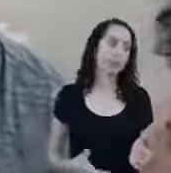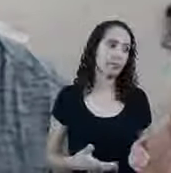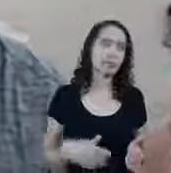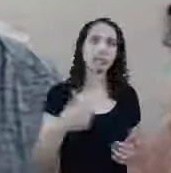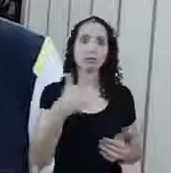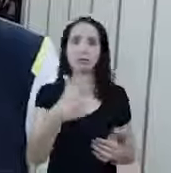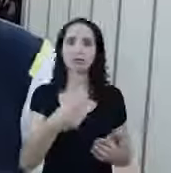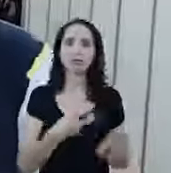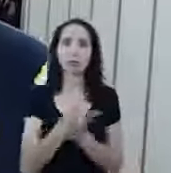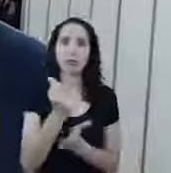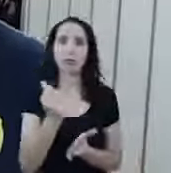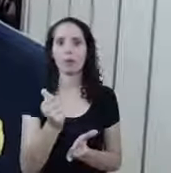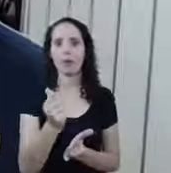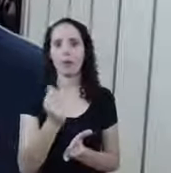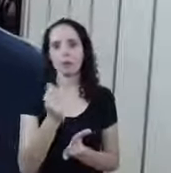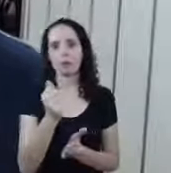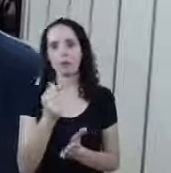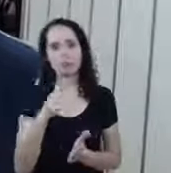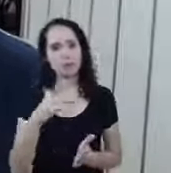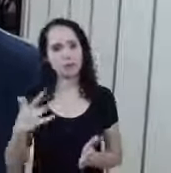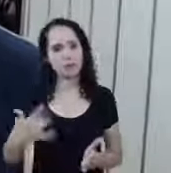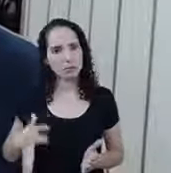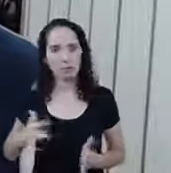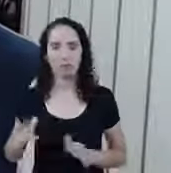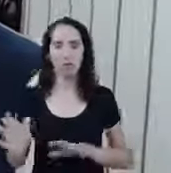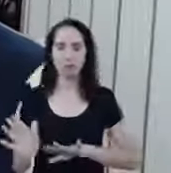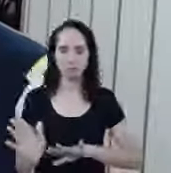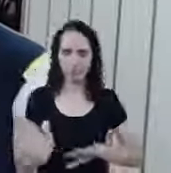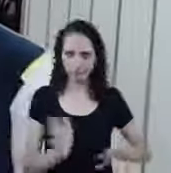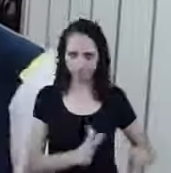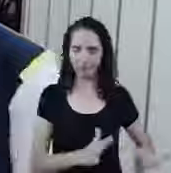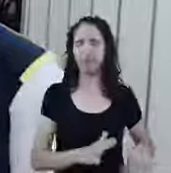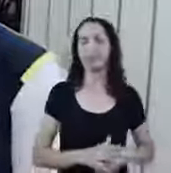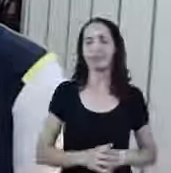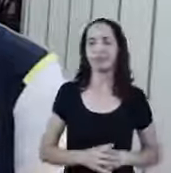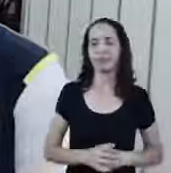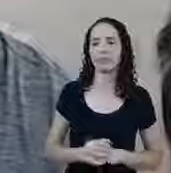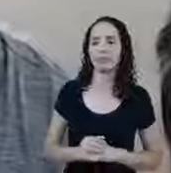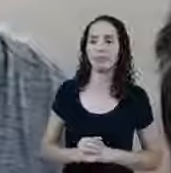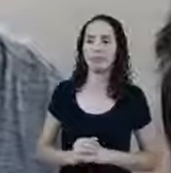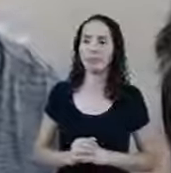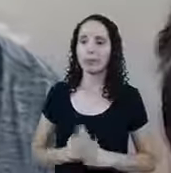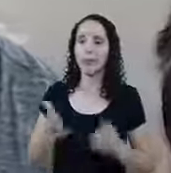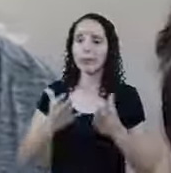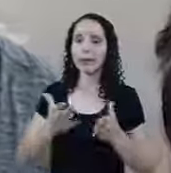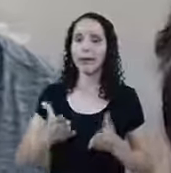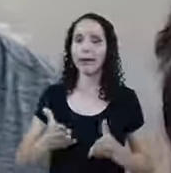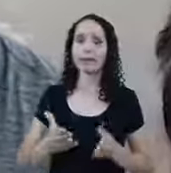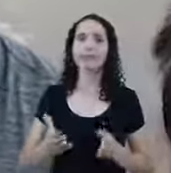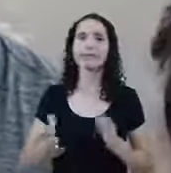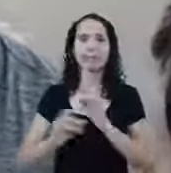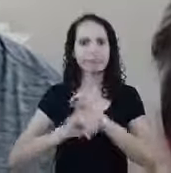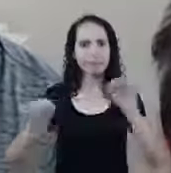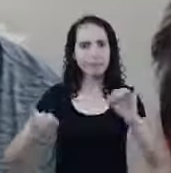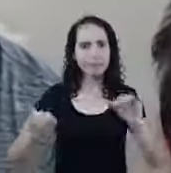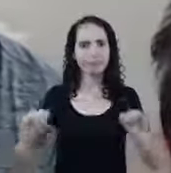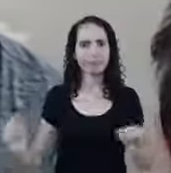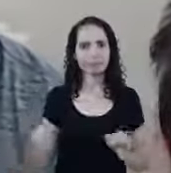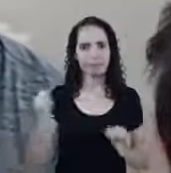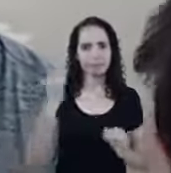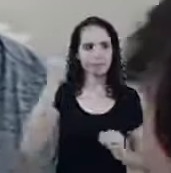isso Até hoje Mas não vou me entender Então, mas vamos lá Eu queria frisar Realmente essa questão